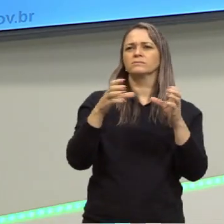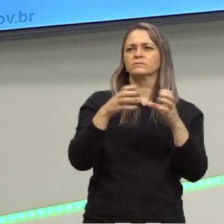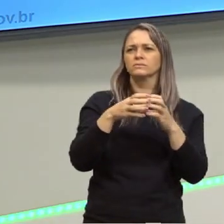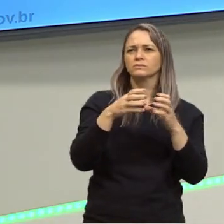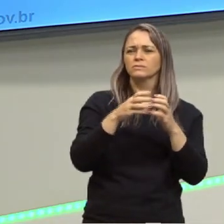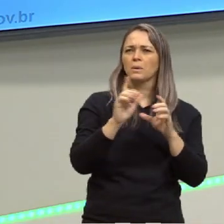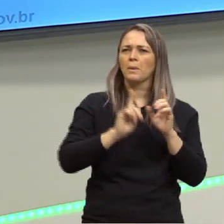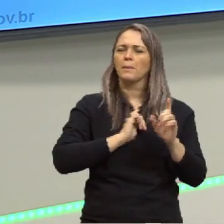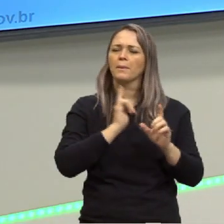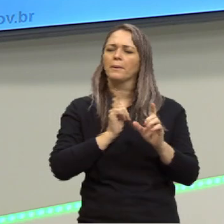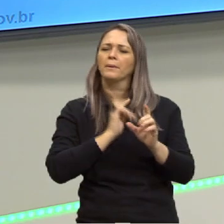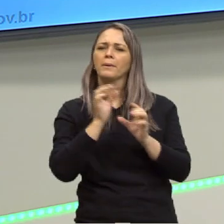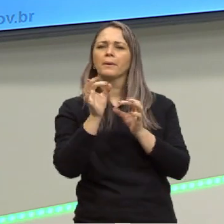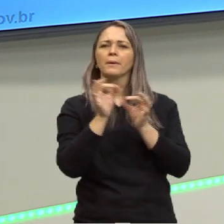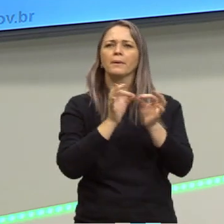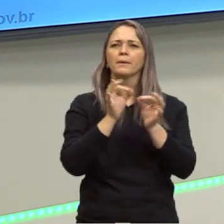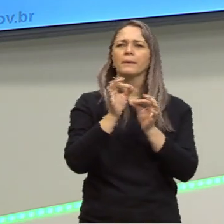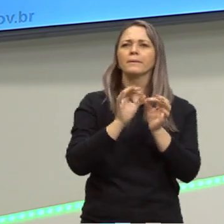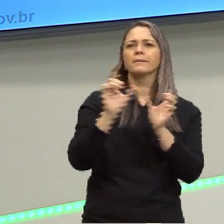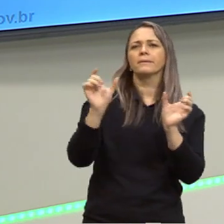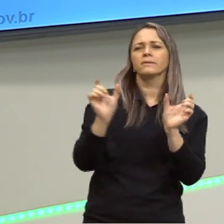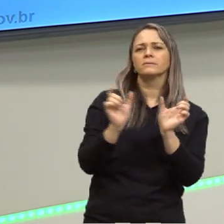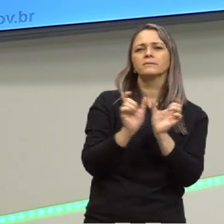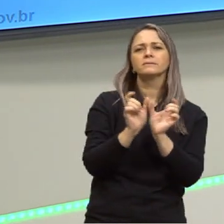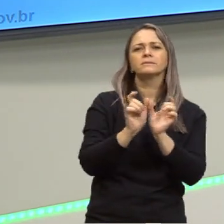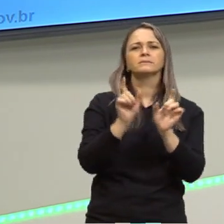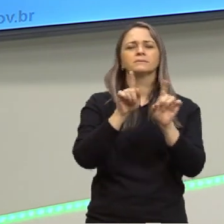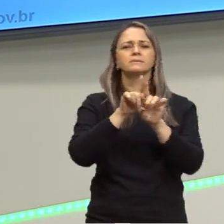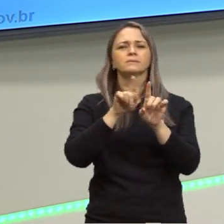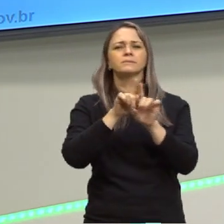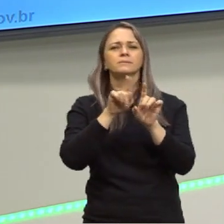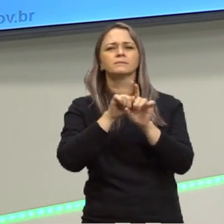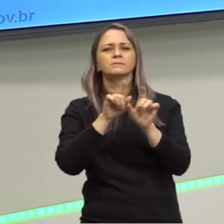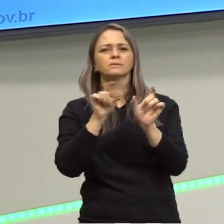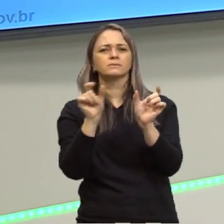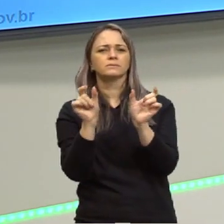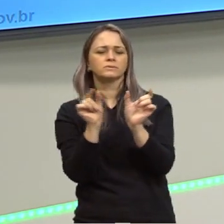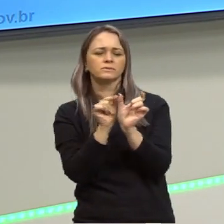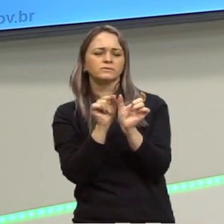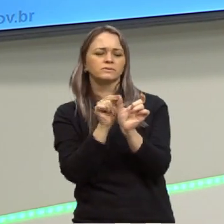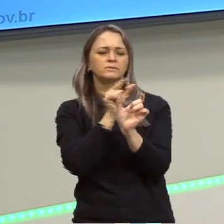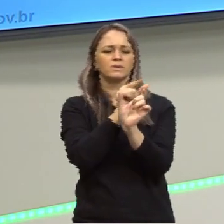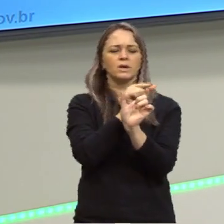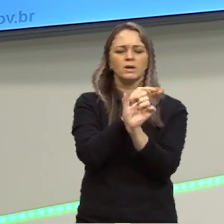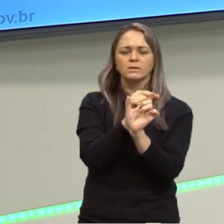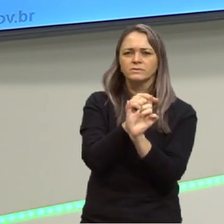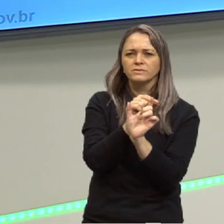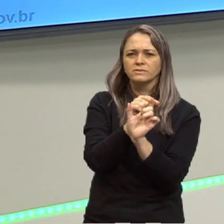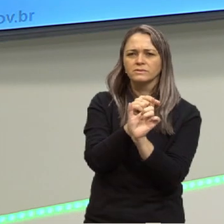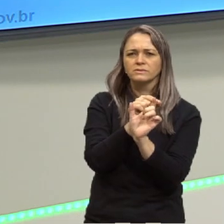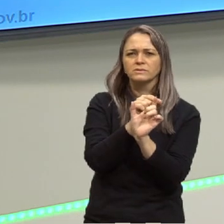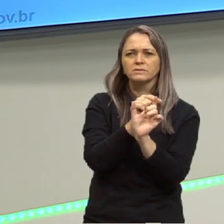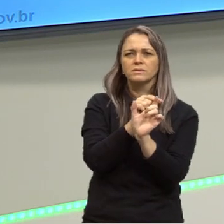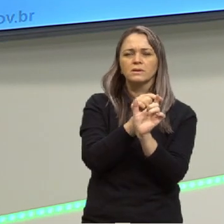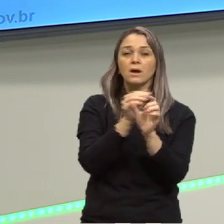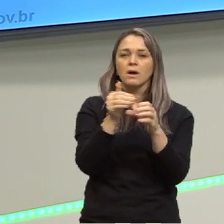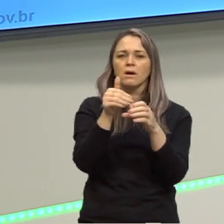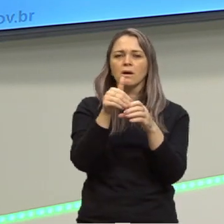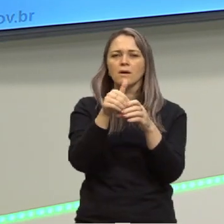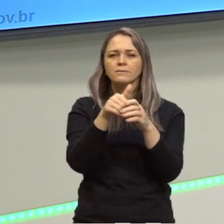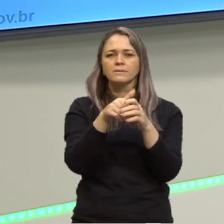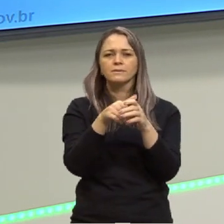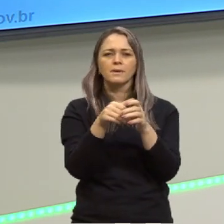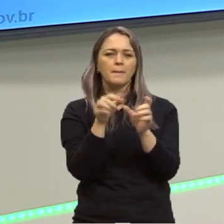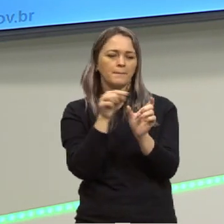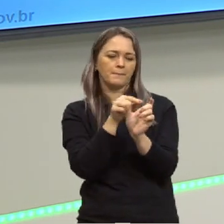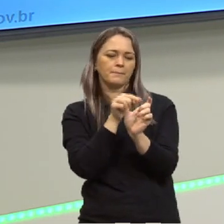como elas se organizam na frase, olhando os sufixos, olhando os prefixos, fazendo essa análise ou dentro da minha própria